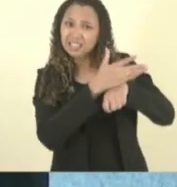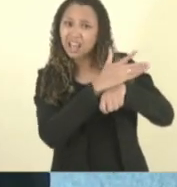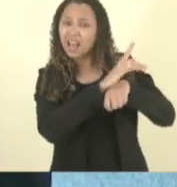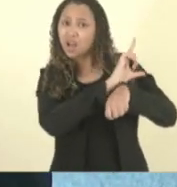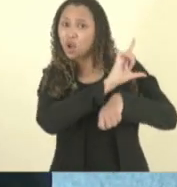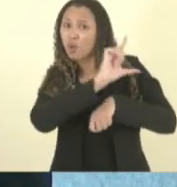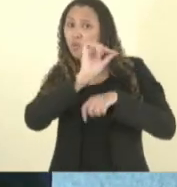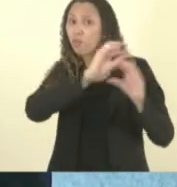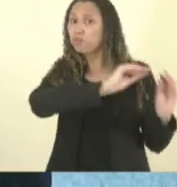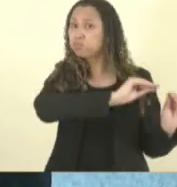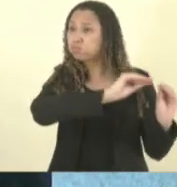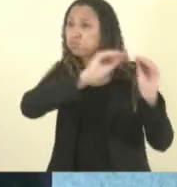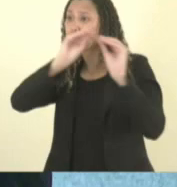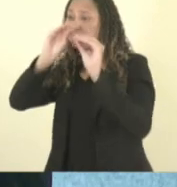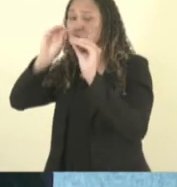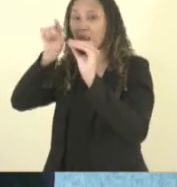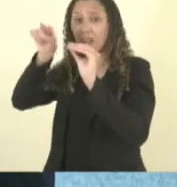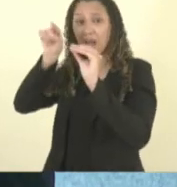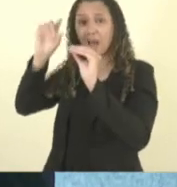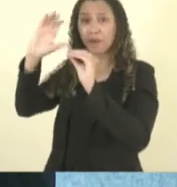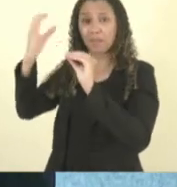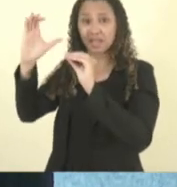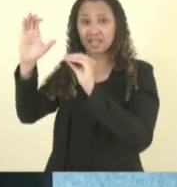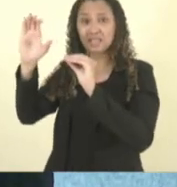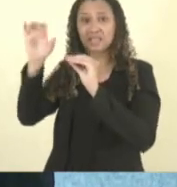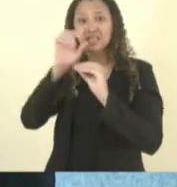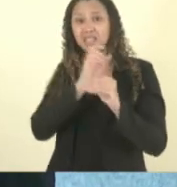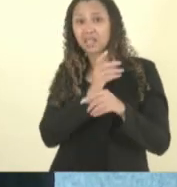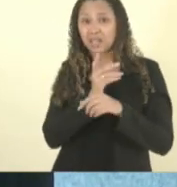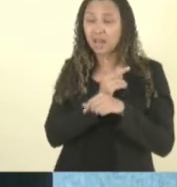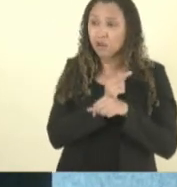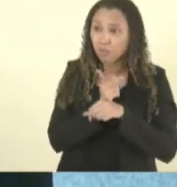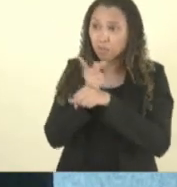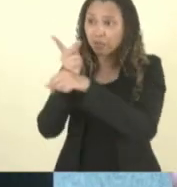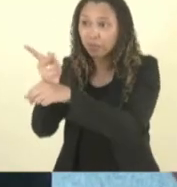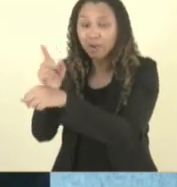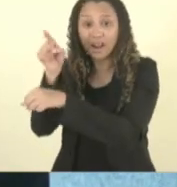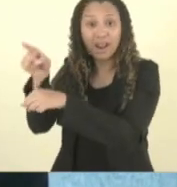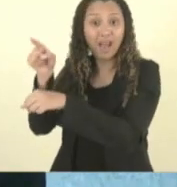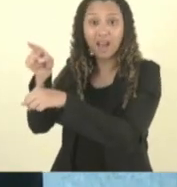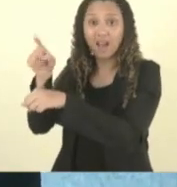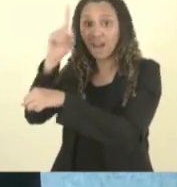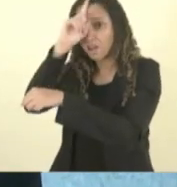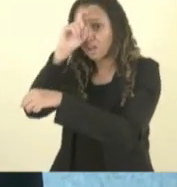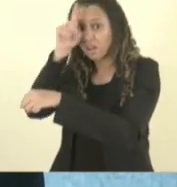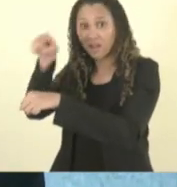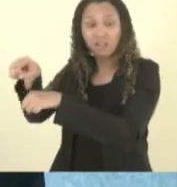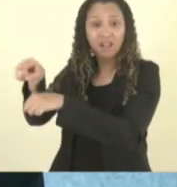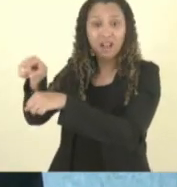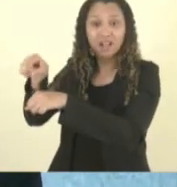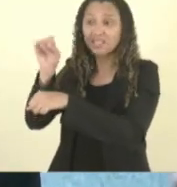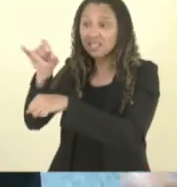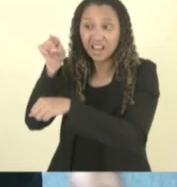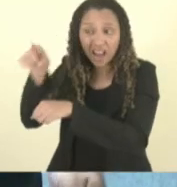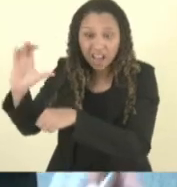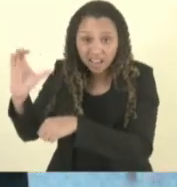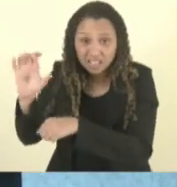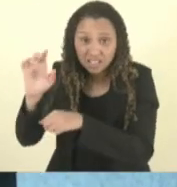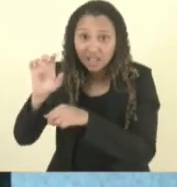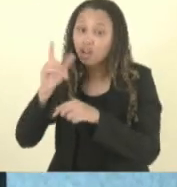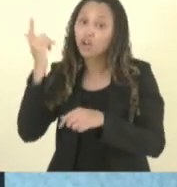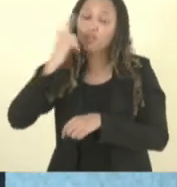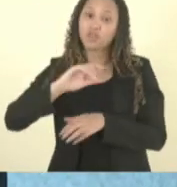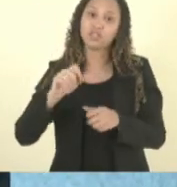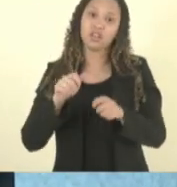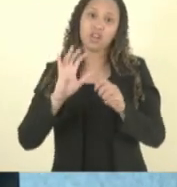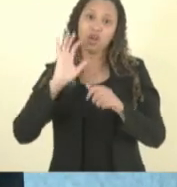Cariacica porque o plano de saúde só vai atender se for lá se não for lá eu não vou fazer nada então tem